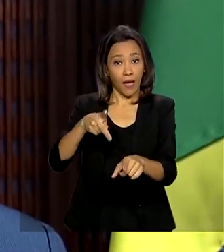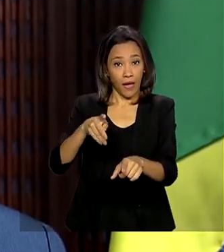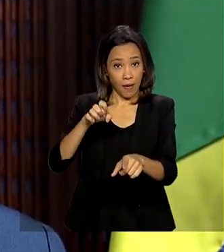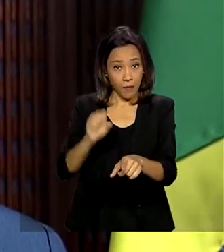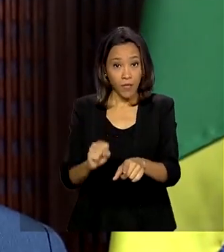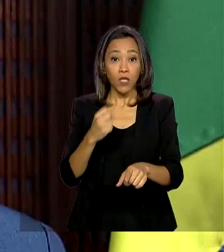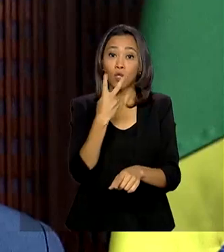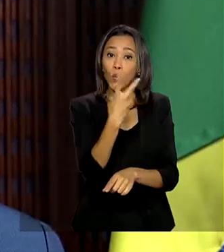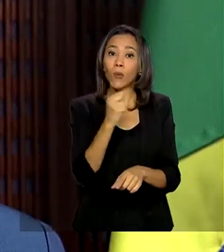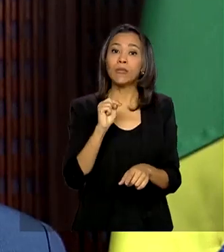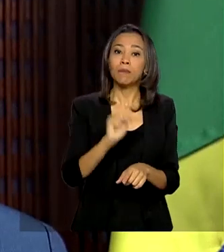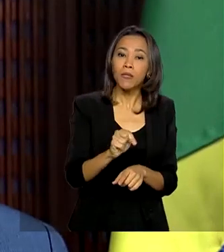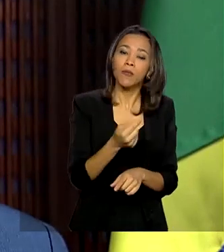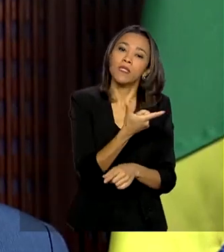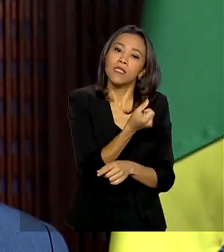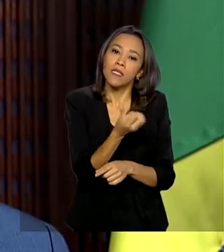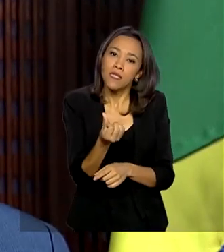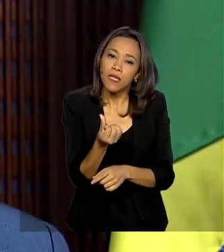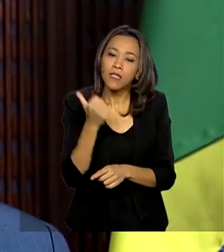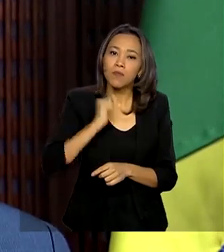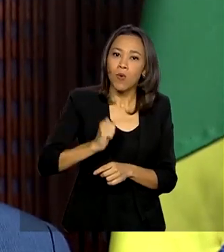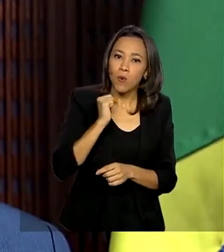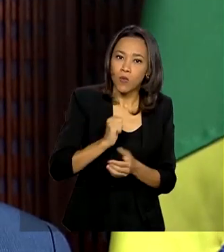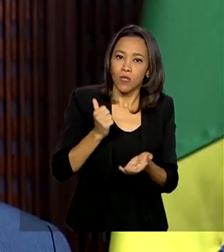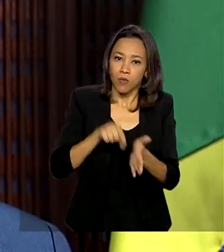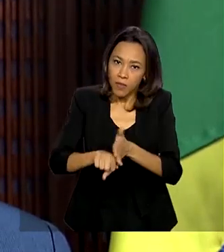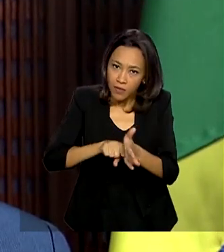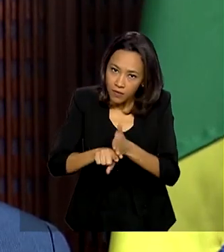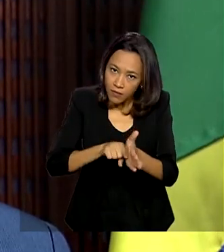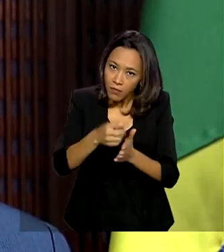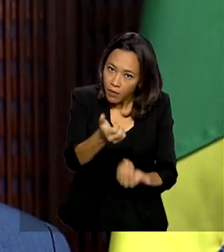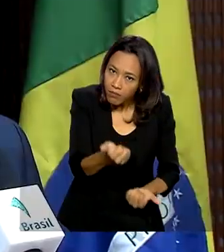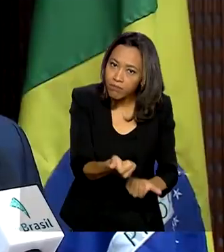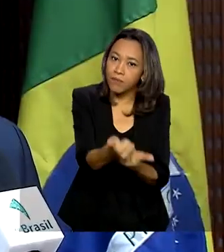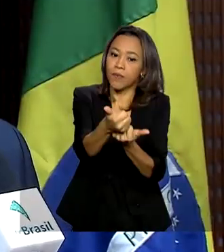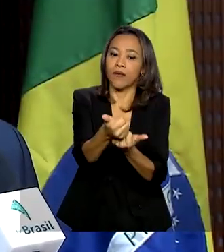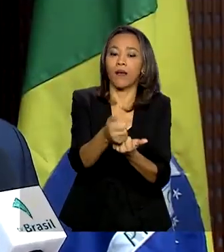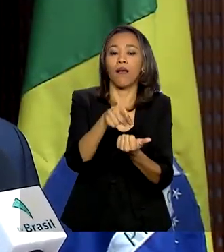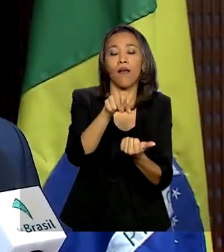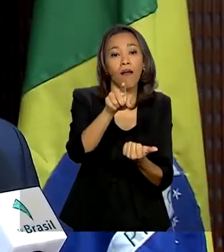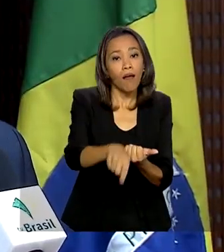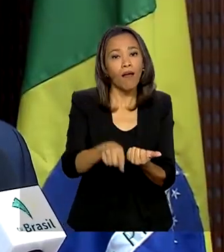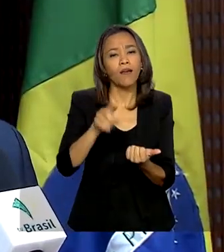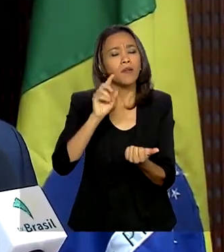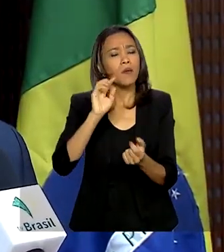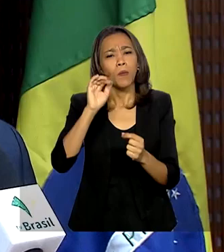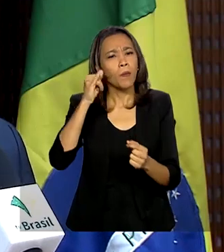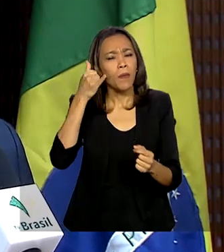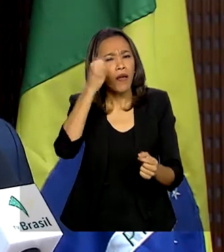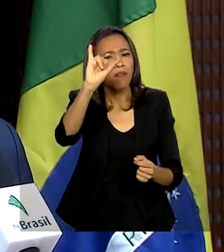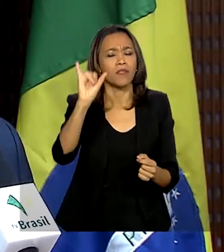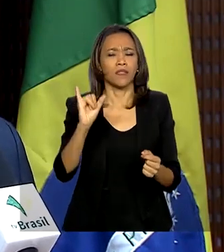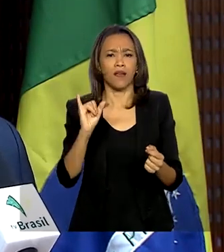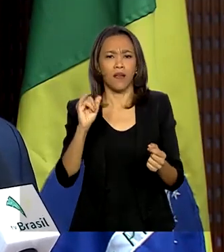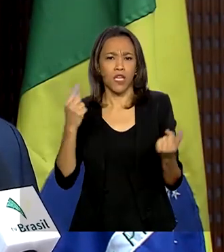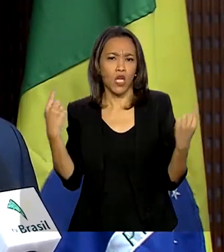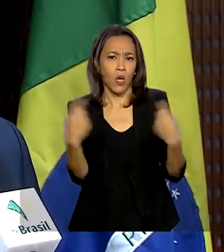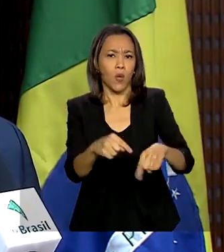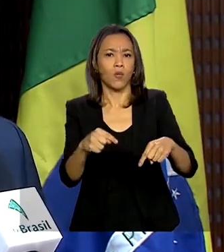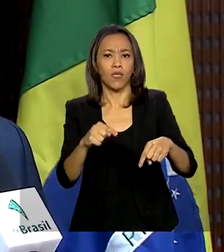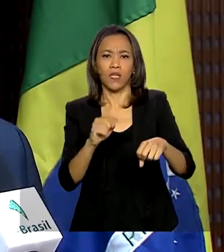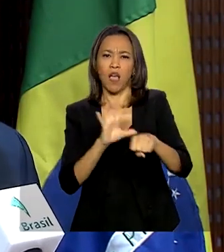.600 bolsas em um programa de apoio à pesquisa, voltado à prevenção e combate às